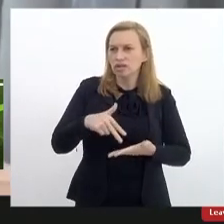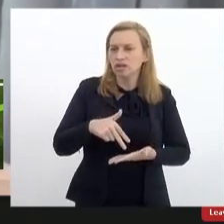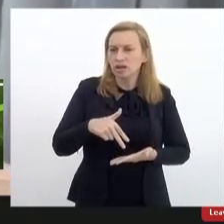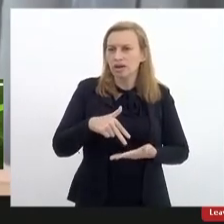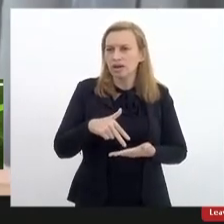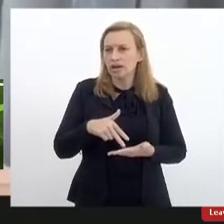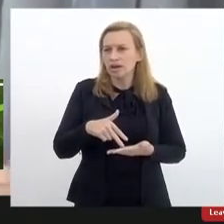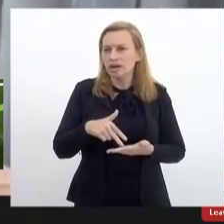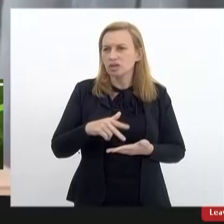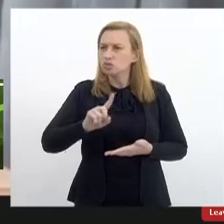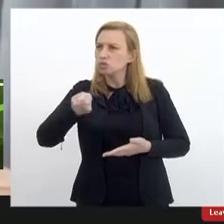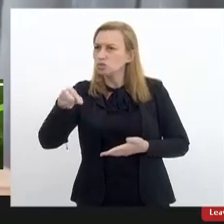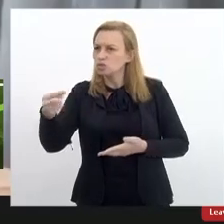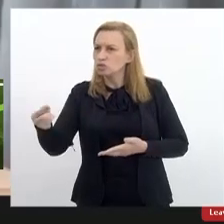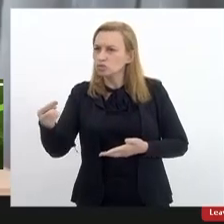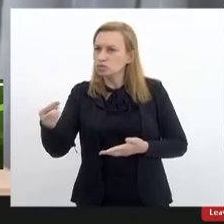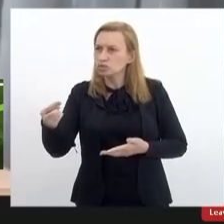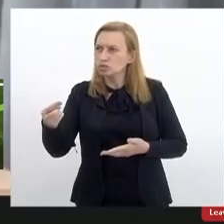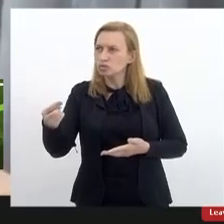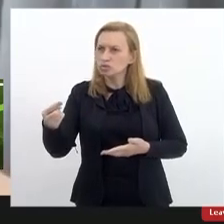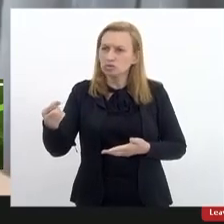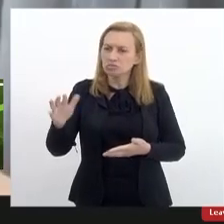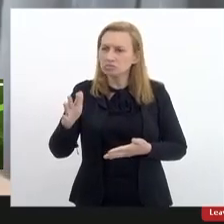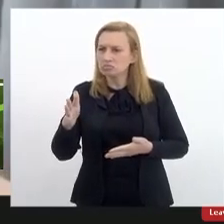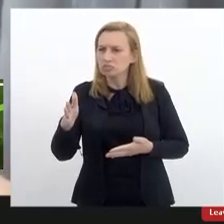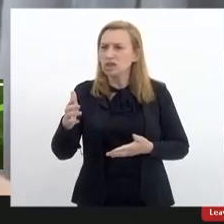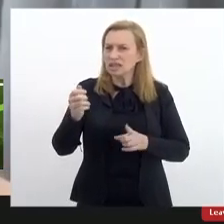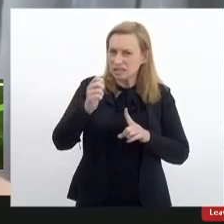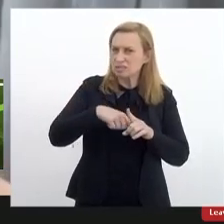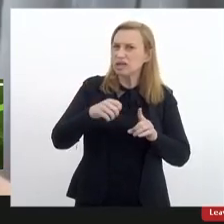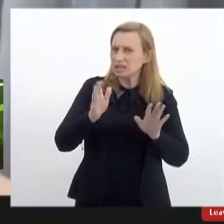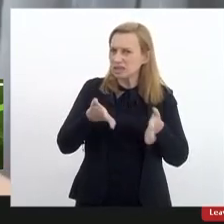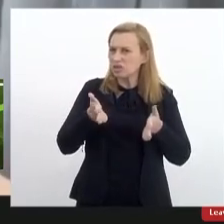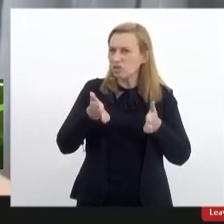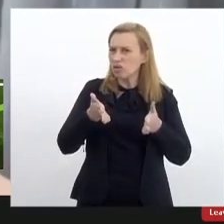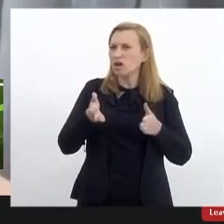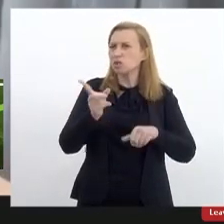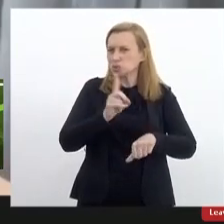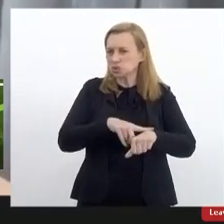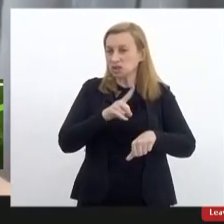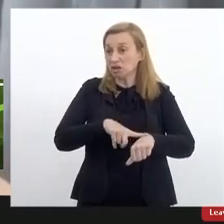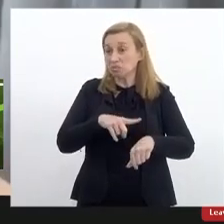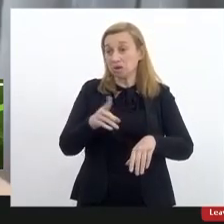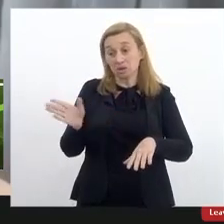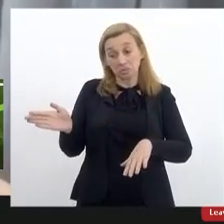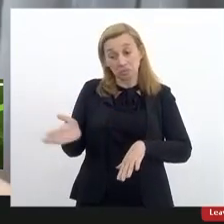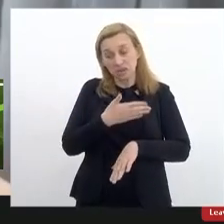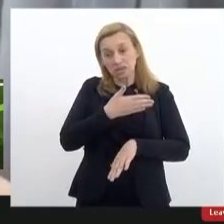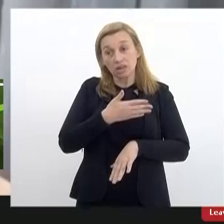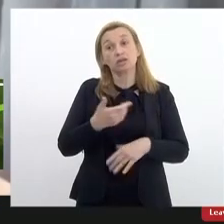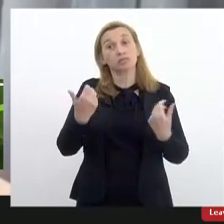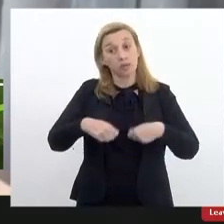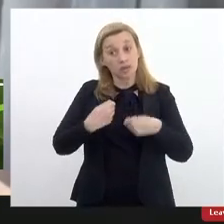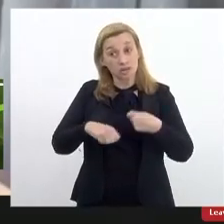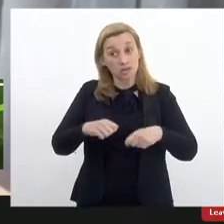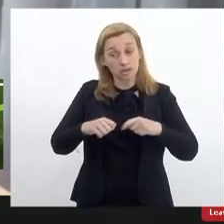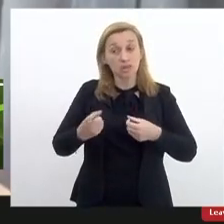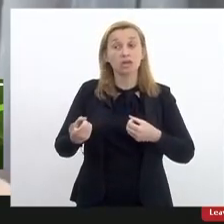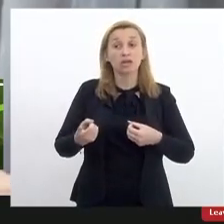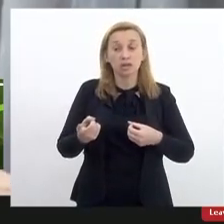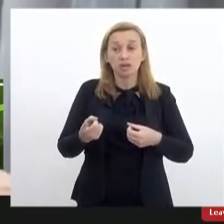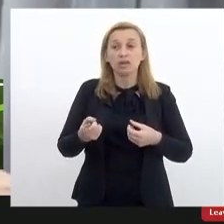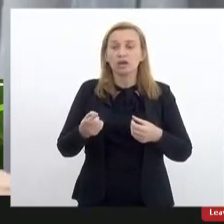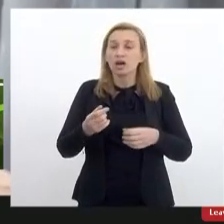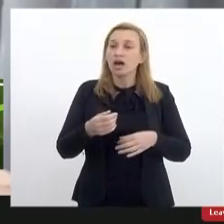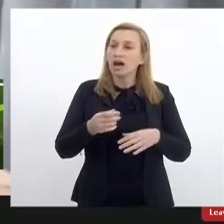nos próximos nesse mês até porque o tempo está passando e a gente precisa dar um retorno